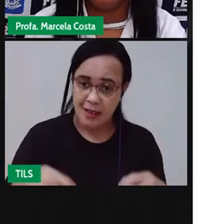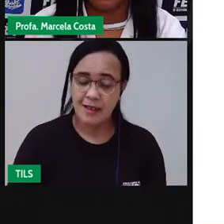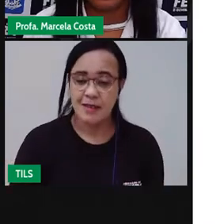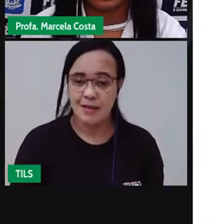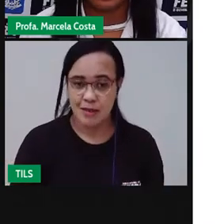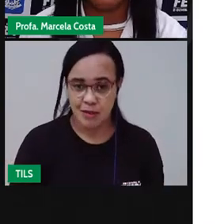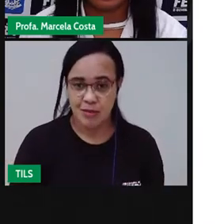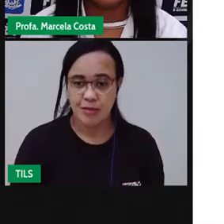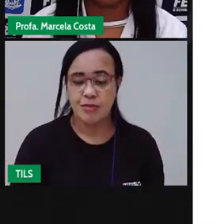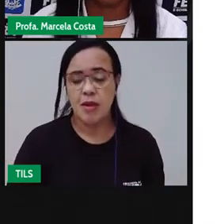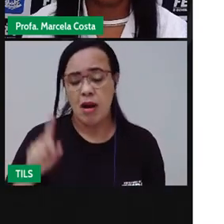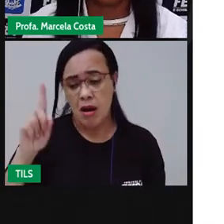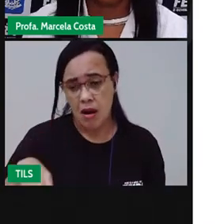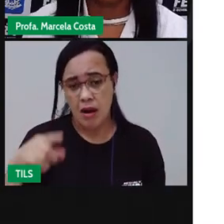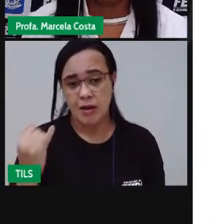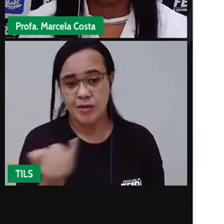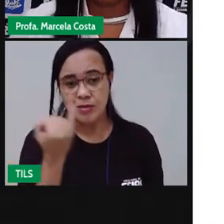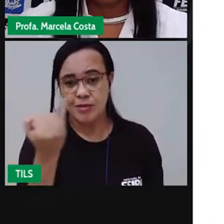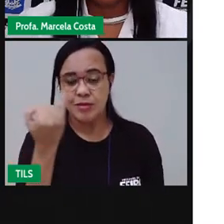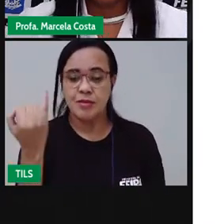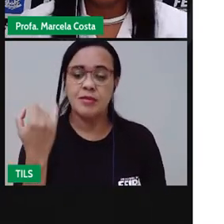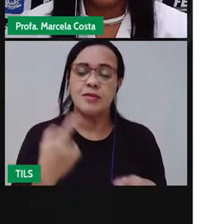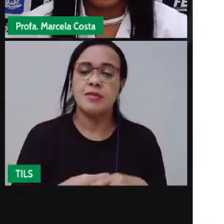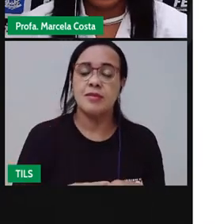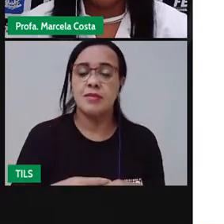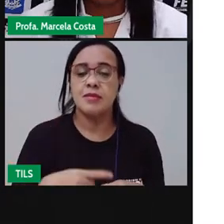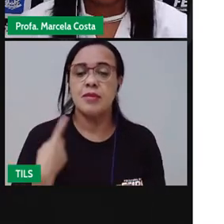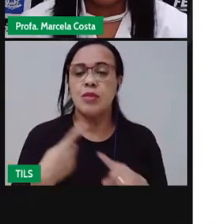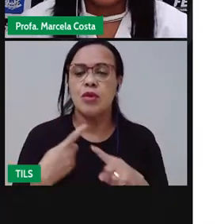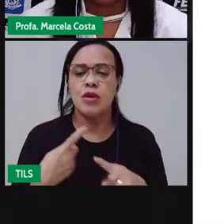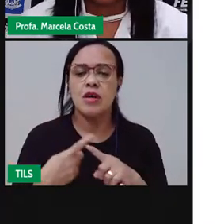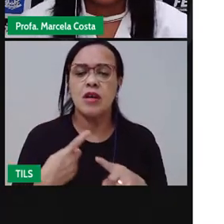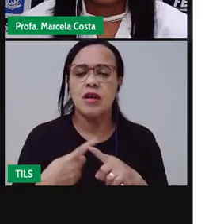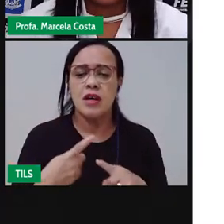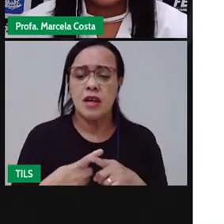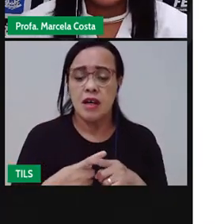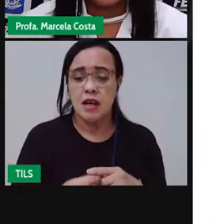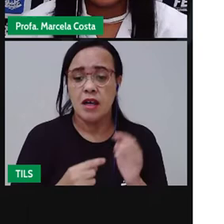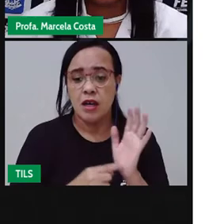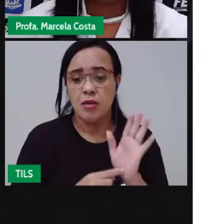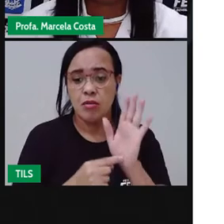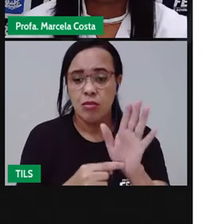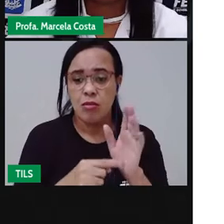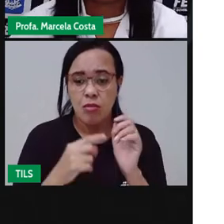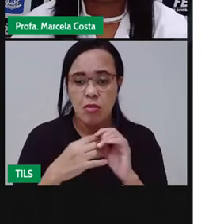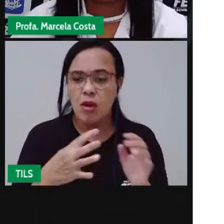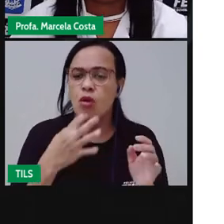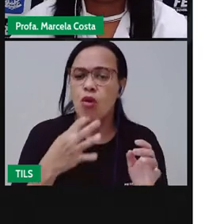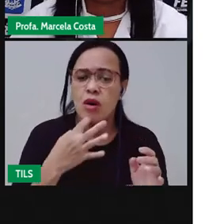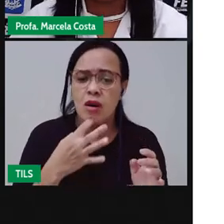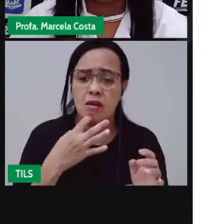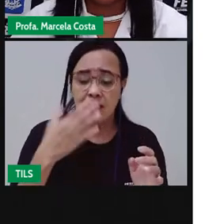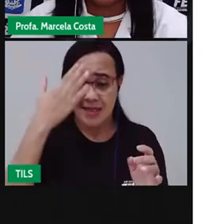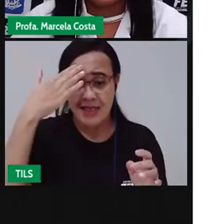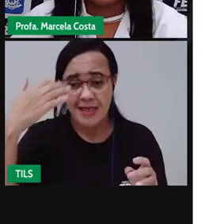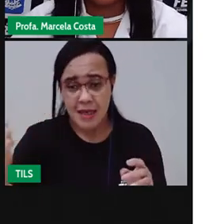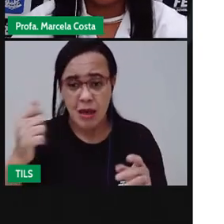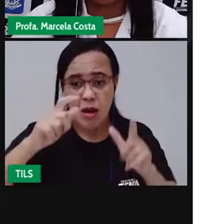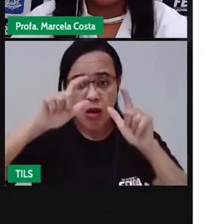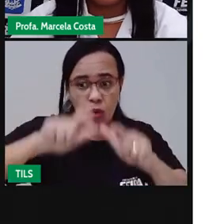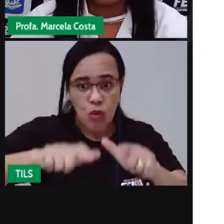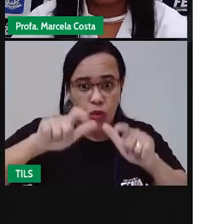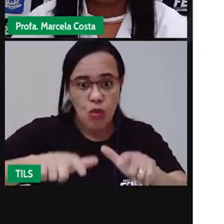É importante para a gente poder identificar a localização, o